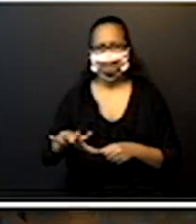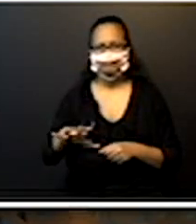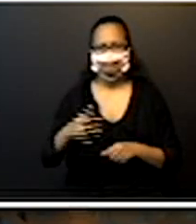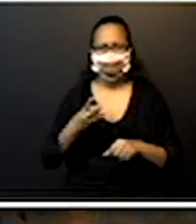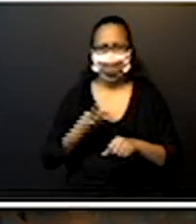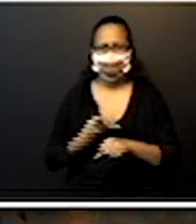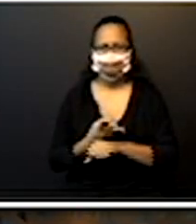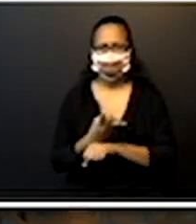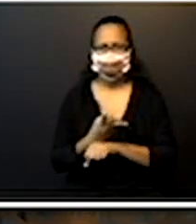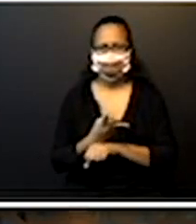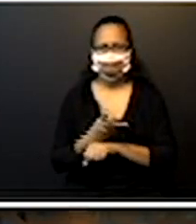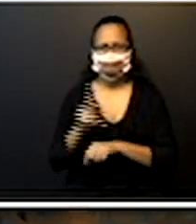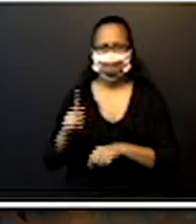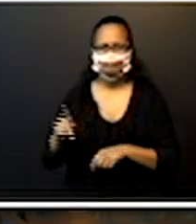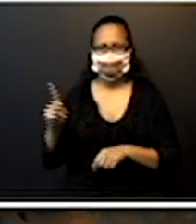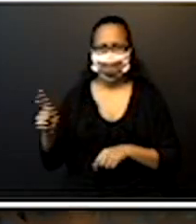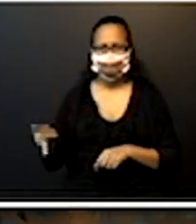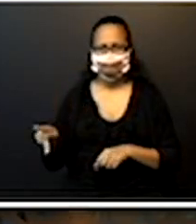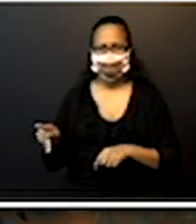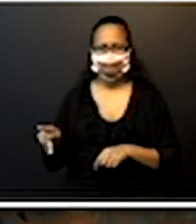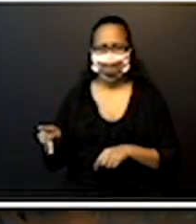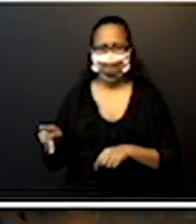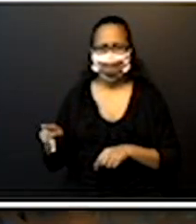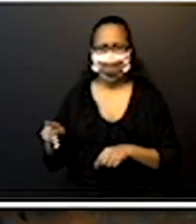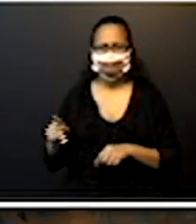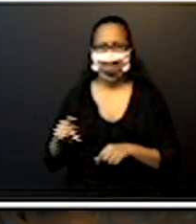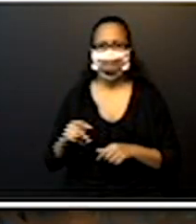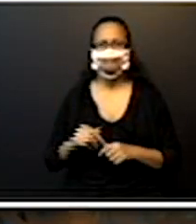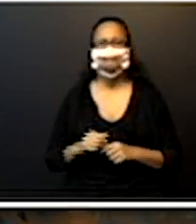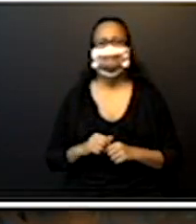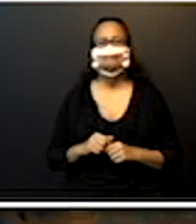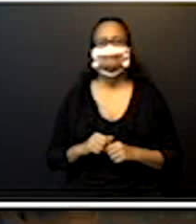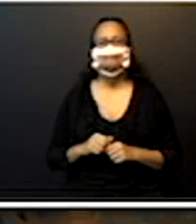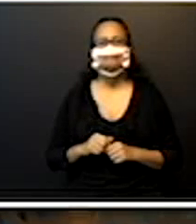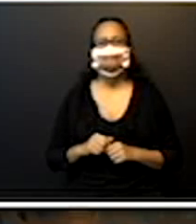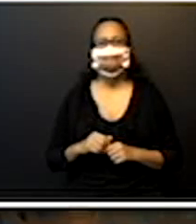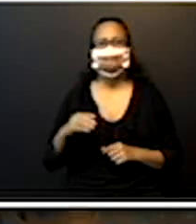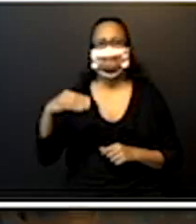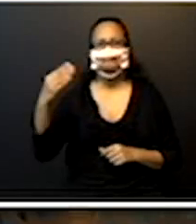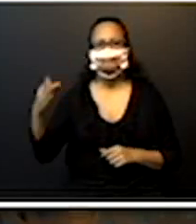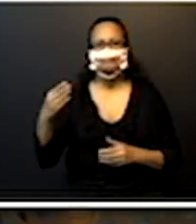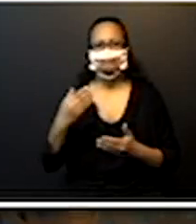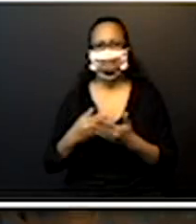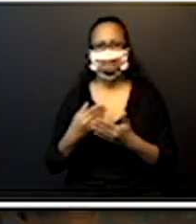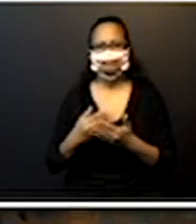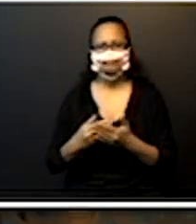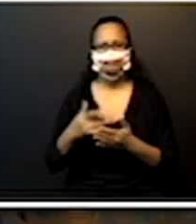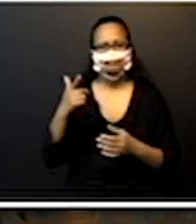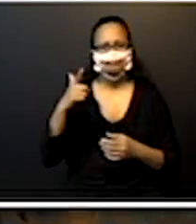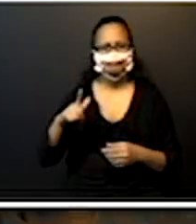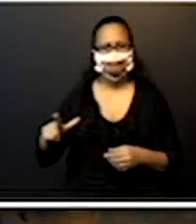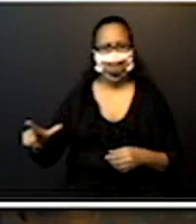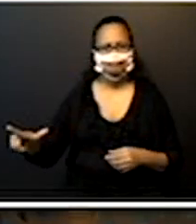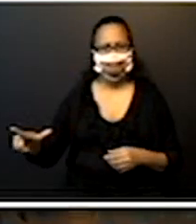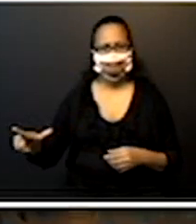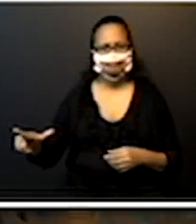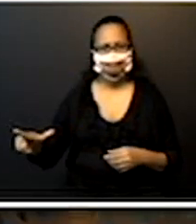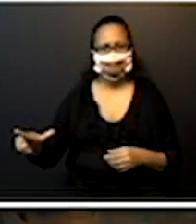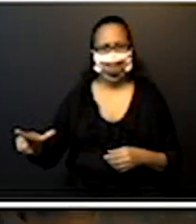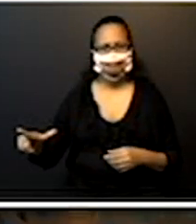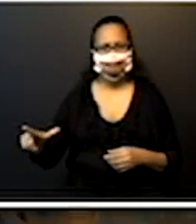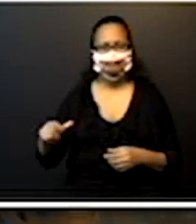possíveis correções e na próxima aula a gente dá sequência à nossa